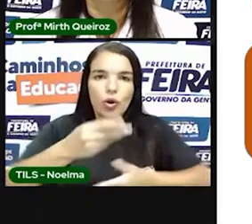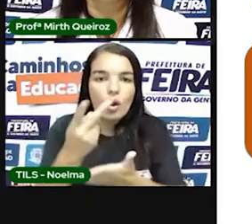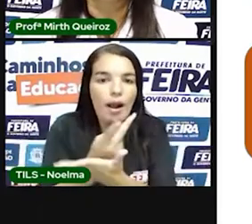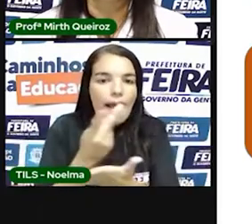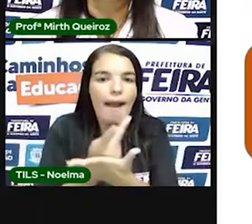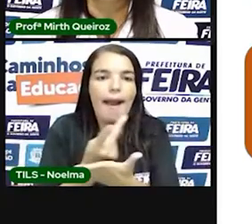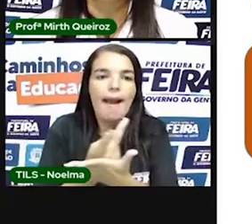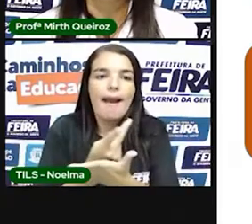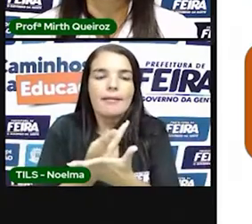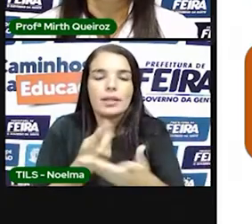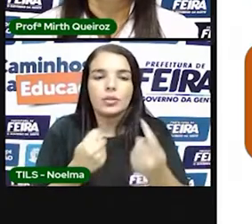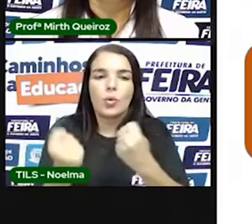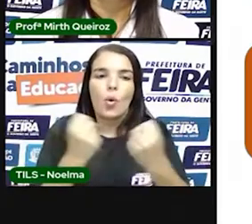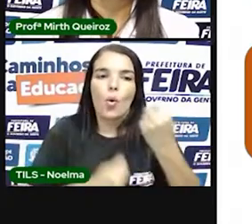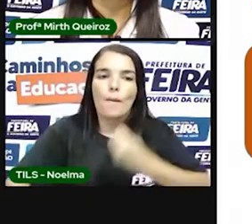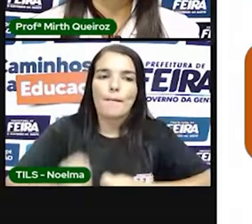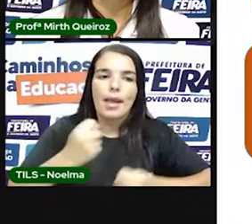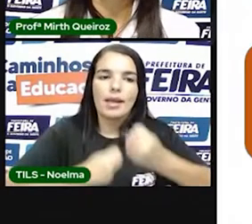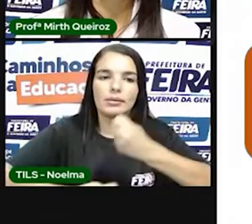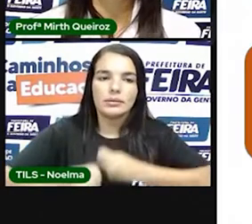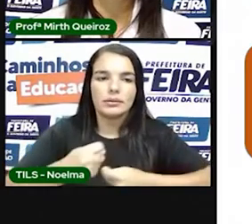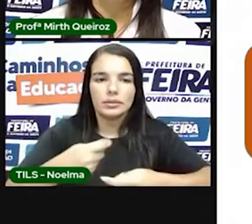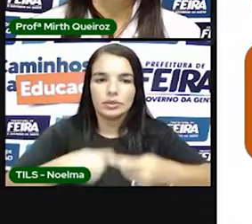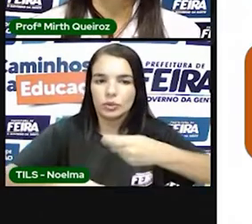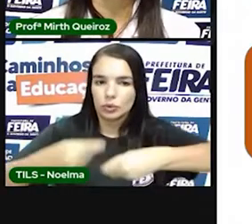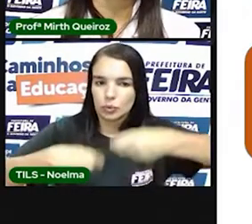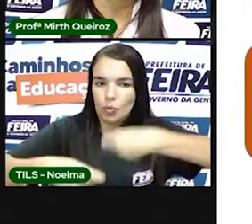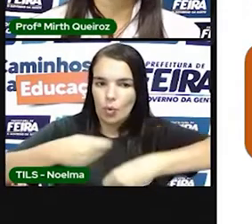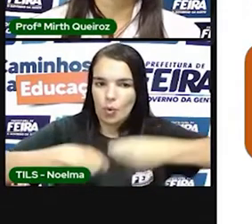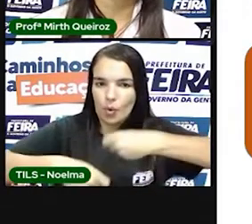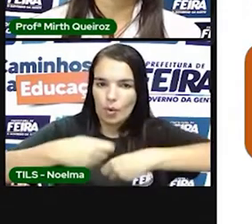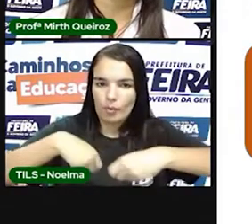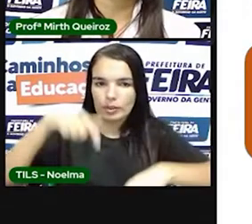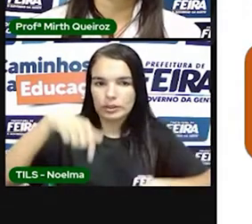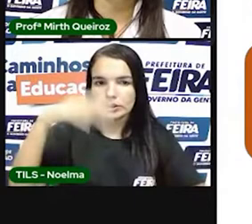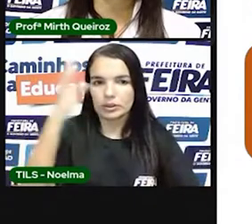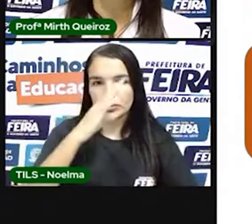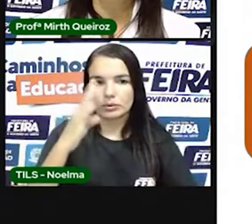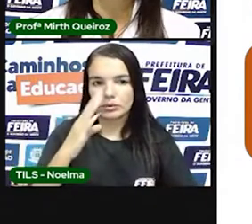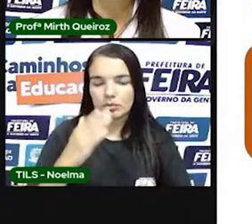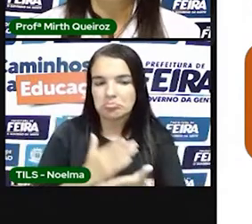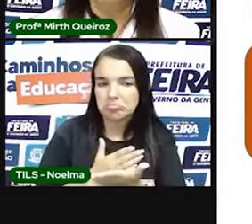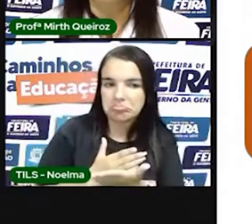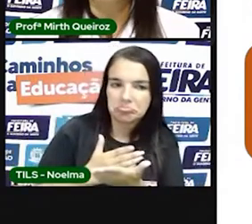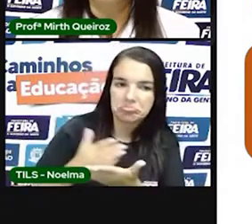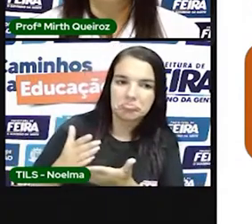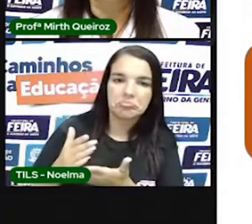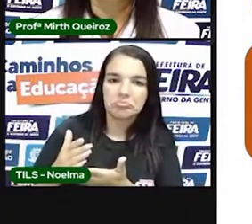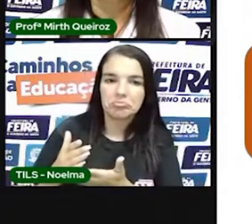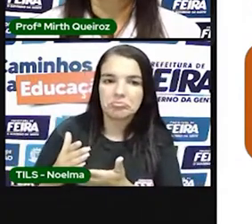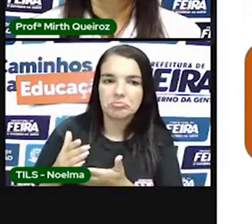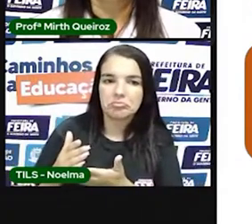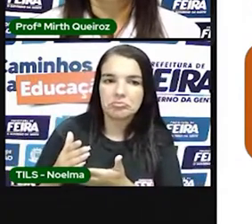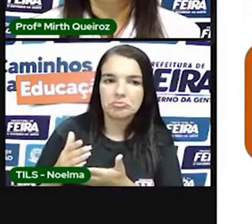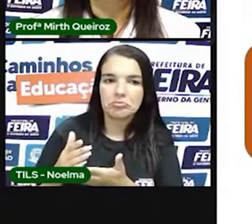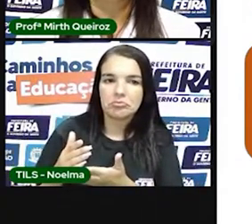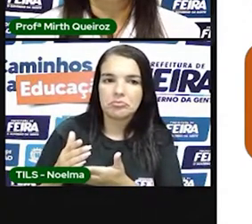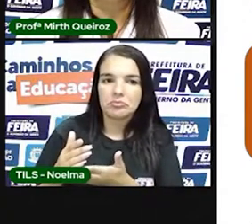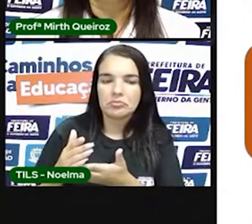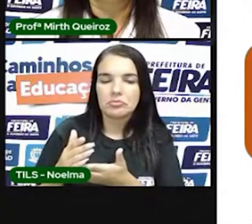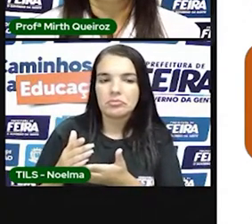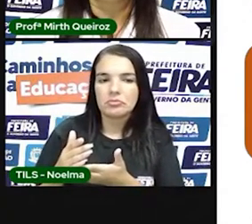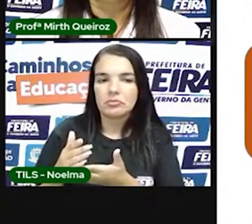fez com que eles quisessem, a partir de 1930, colonizar o